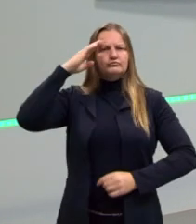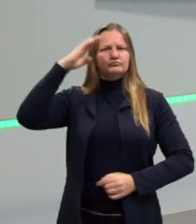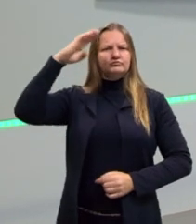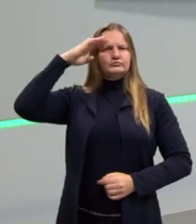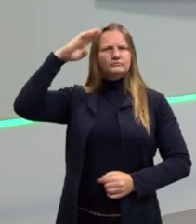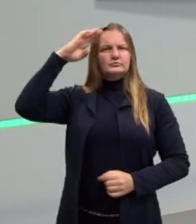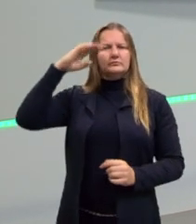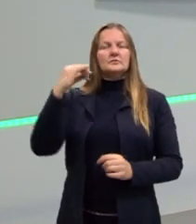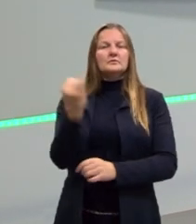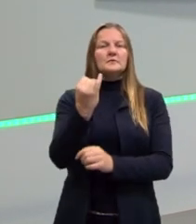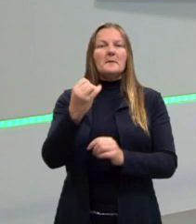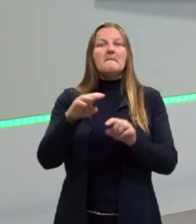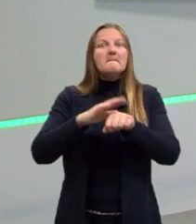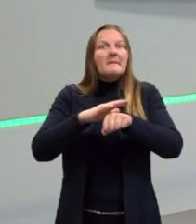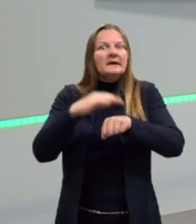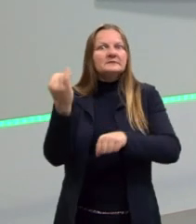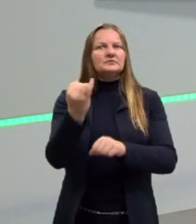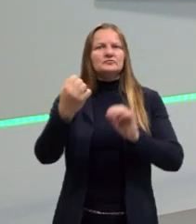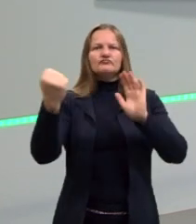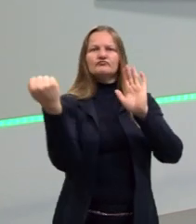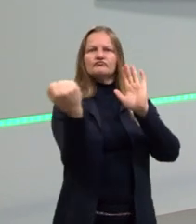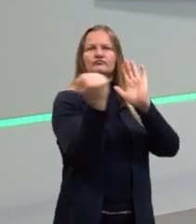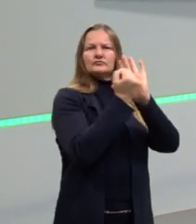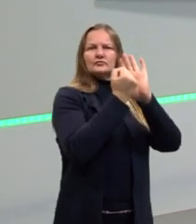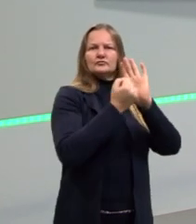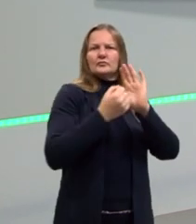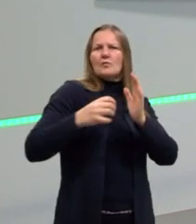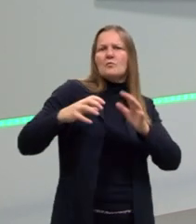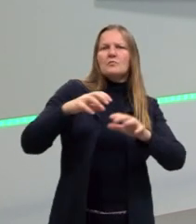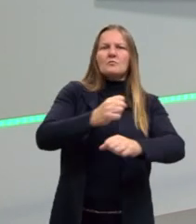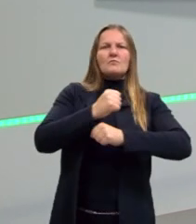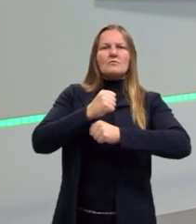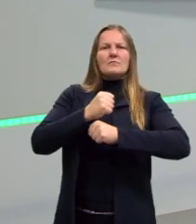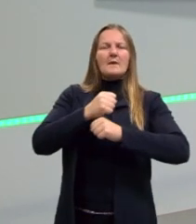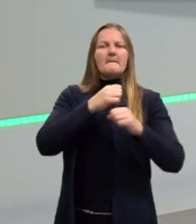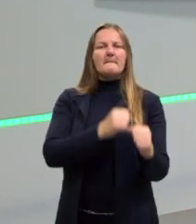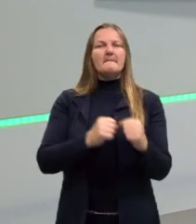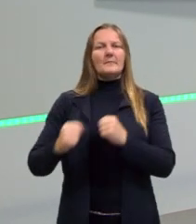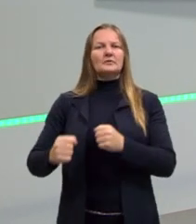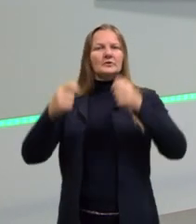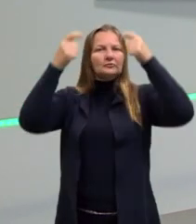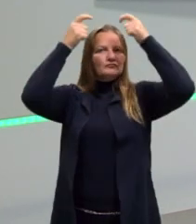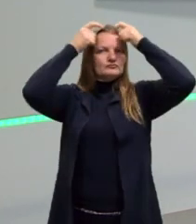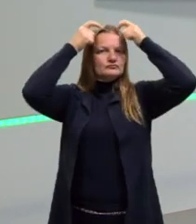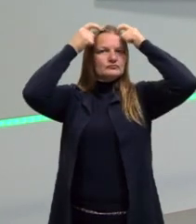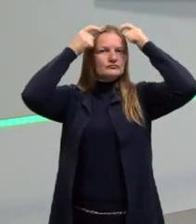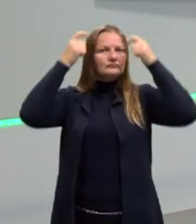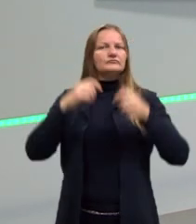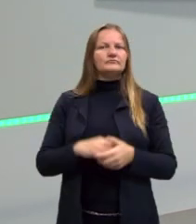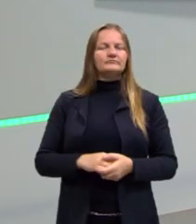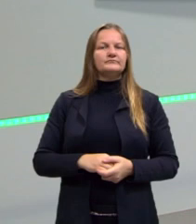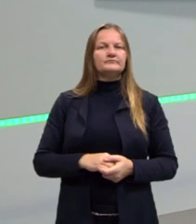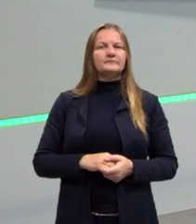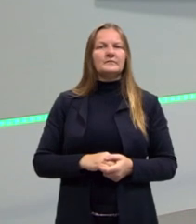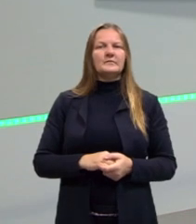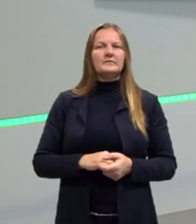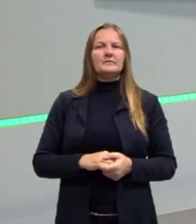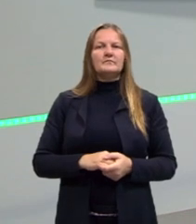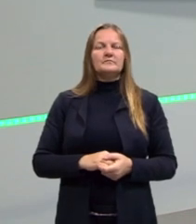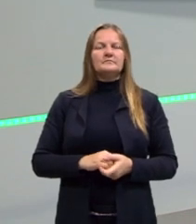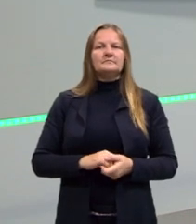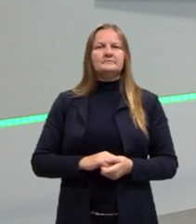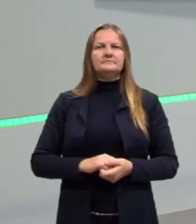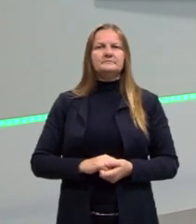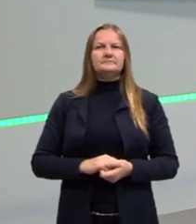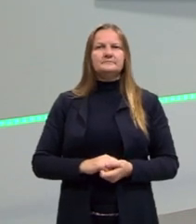mais simbólica, de tomar um símbolo que era do poder do rei. Então, mostrava que o poder do rei já não era mais tão absoluto